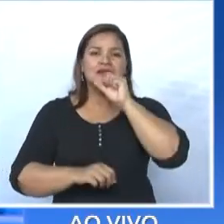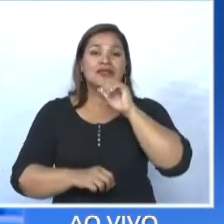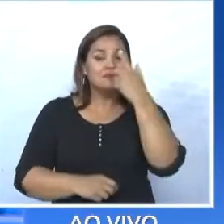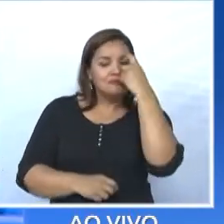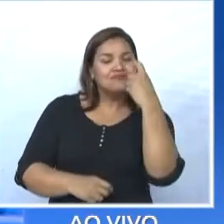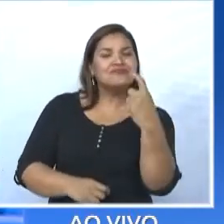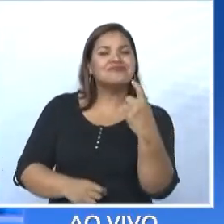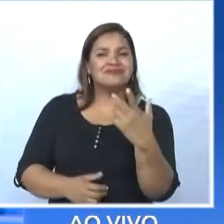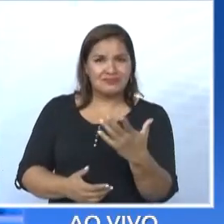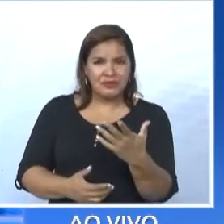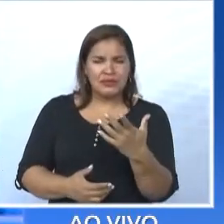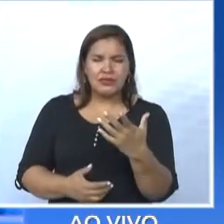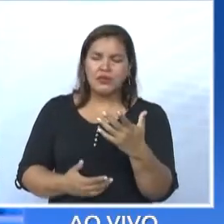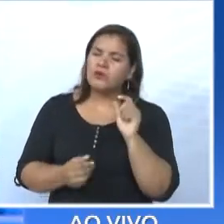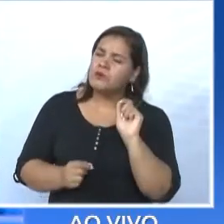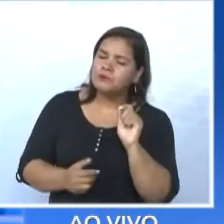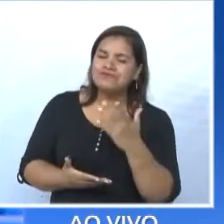coisa?